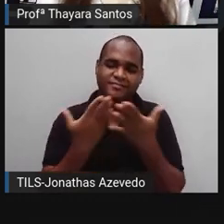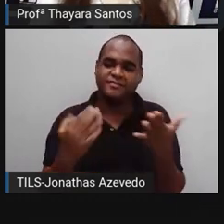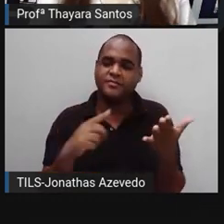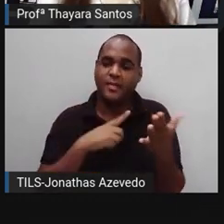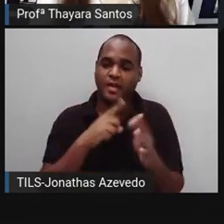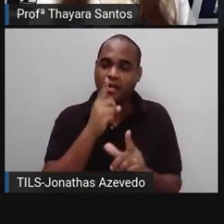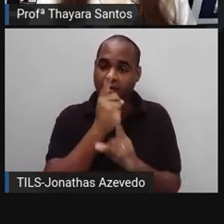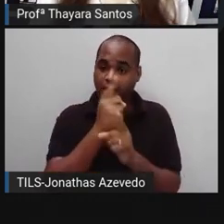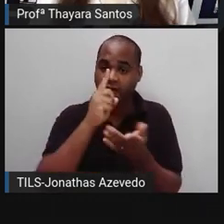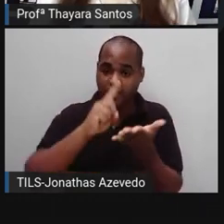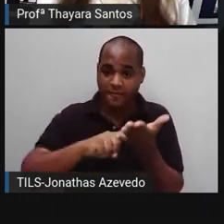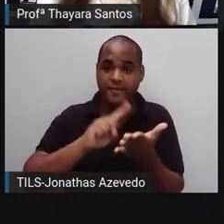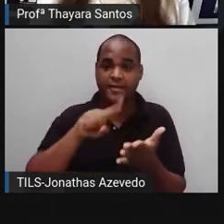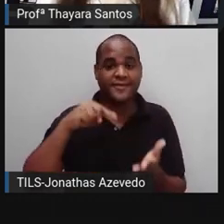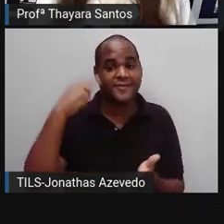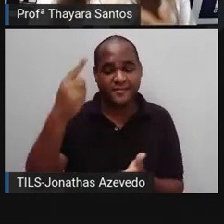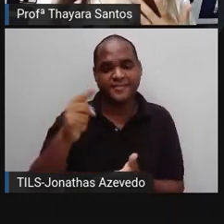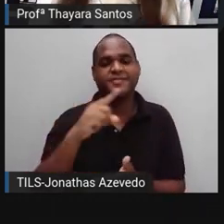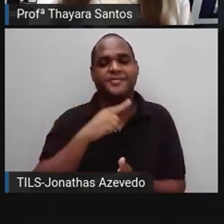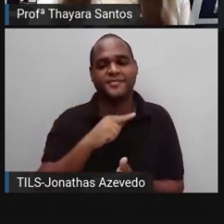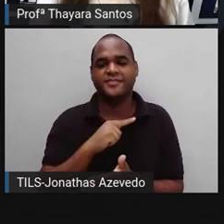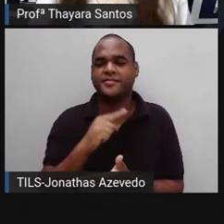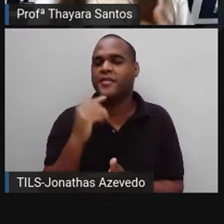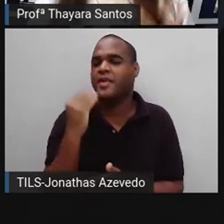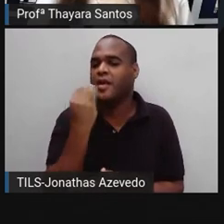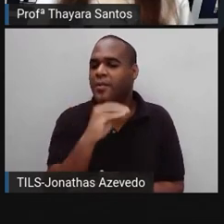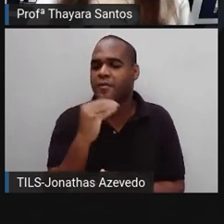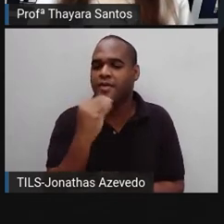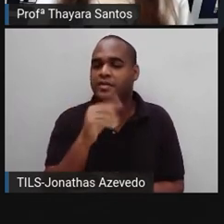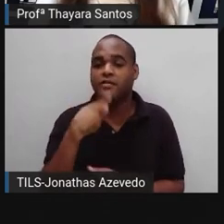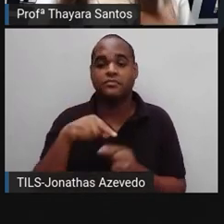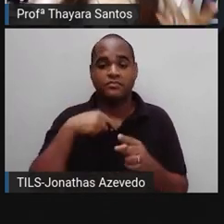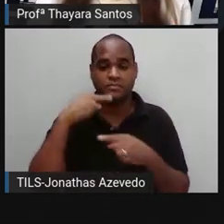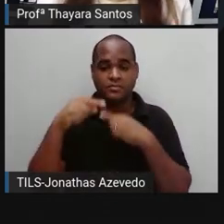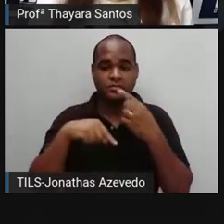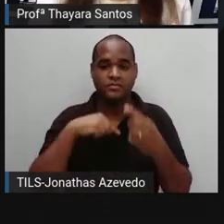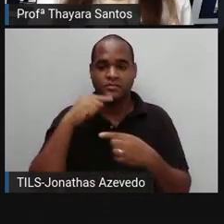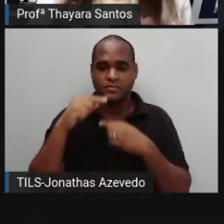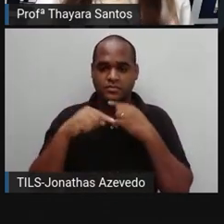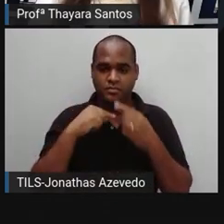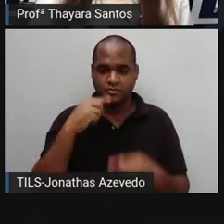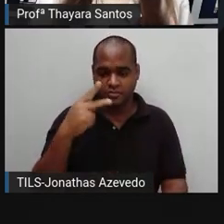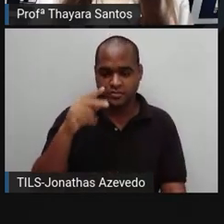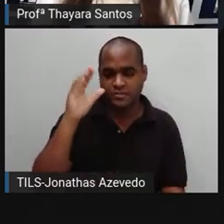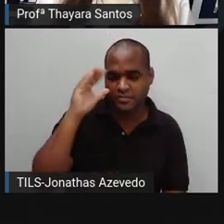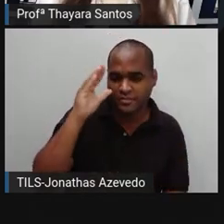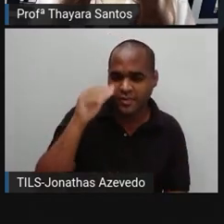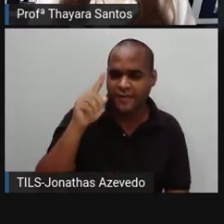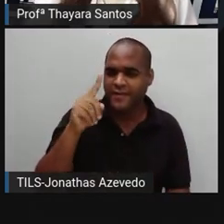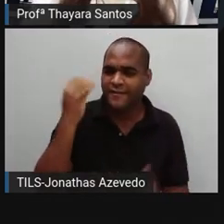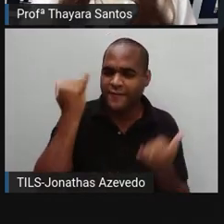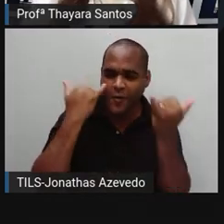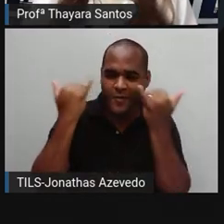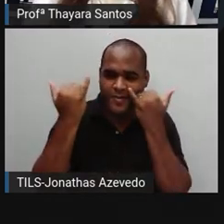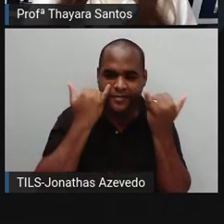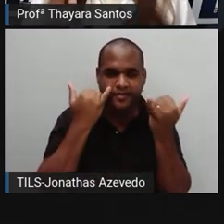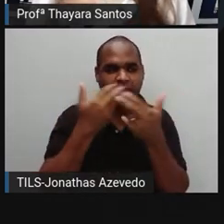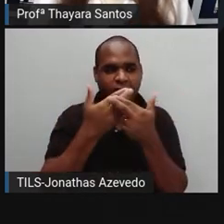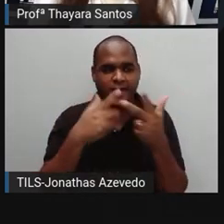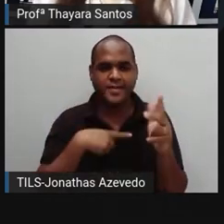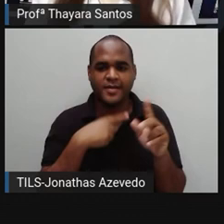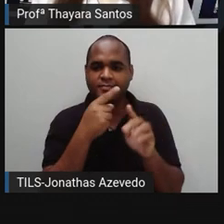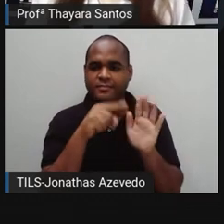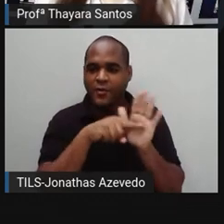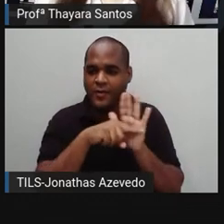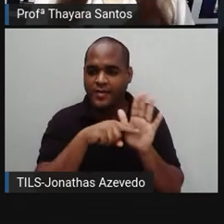tem encontro marcado na nossa próxima aula. Então, aproveitem esse momento, tirem as dúvidas, sejam curiosos, busquem mais informações sobre isso. E